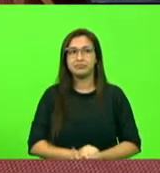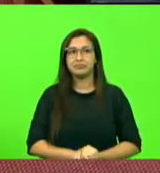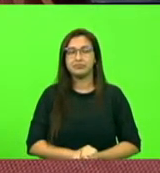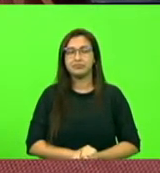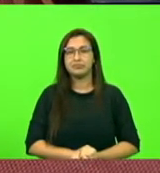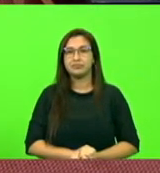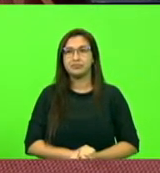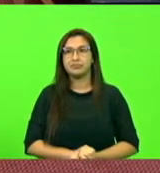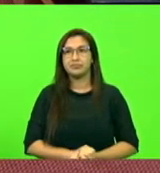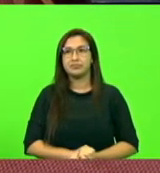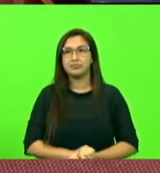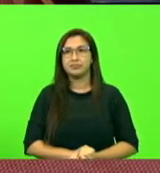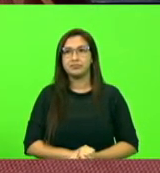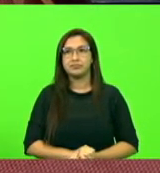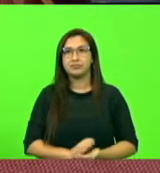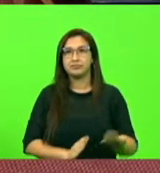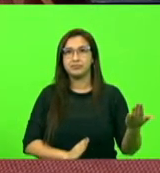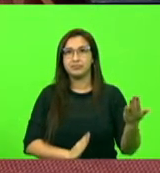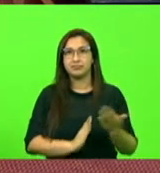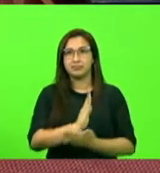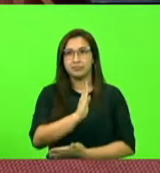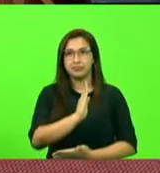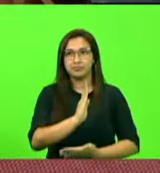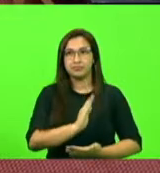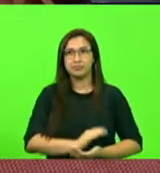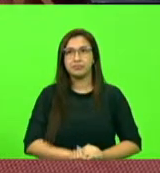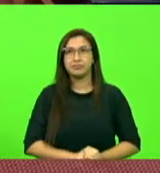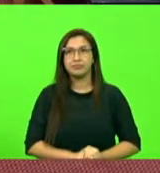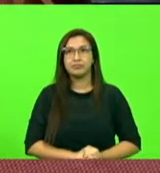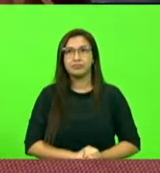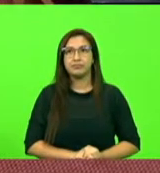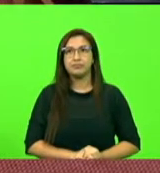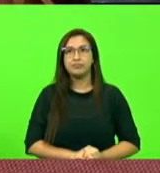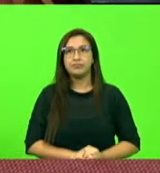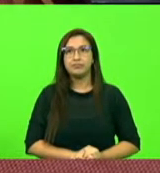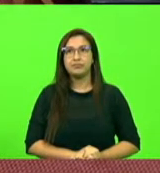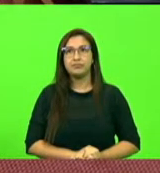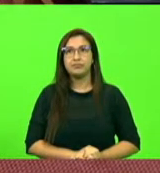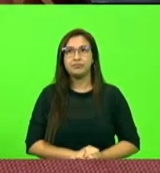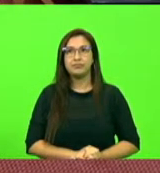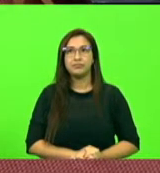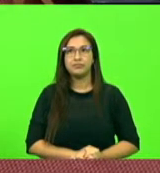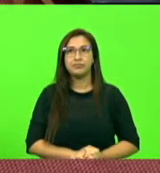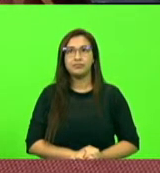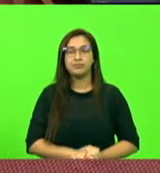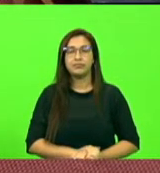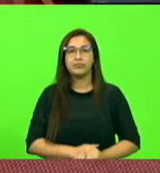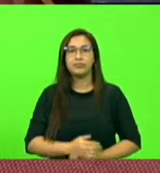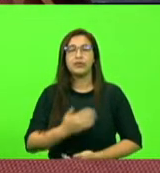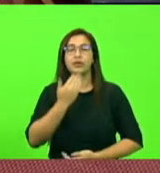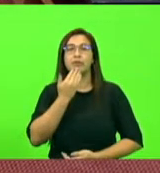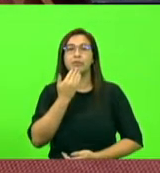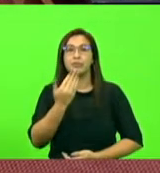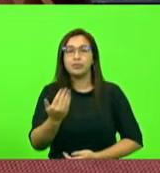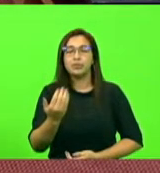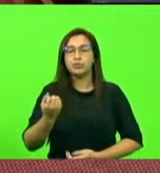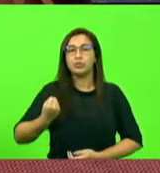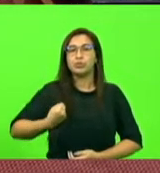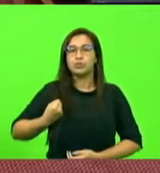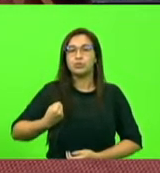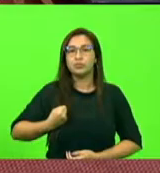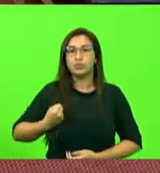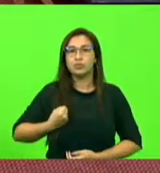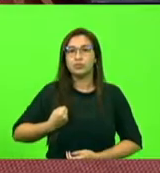votação. Está aprovada a moção. Recrimentos. Recrimentos